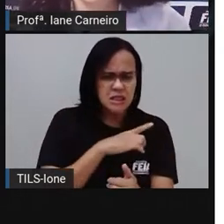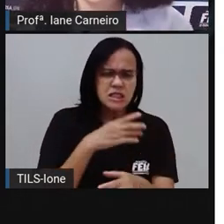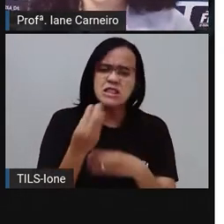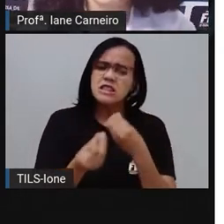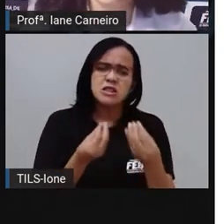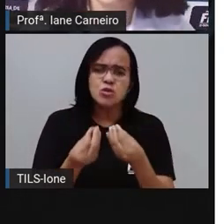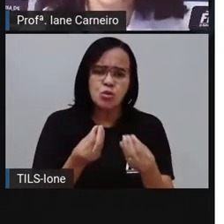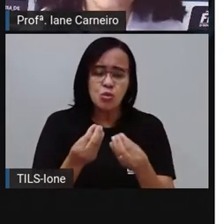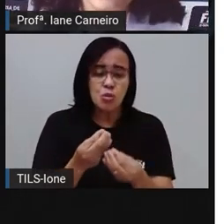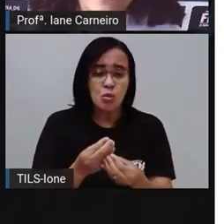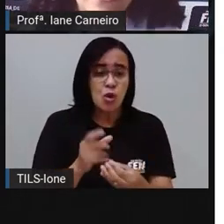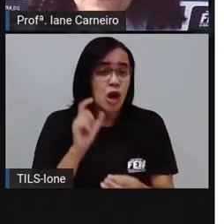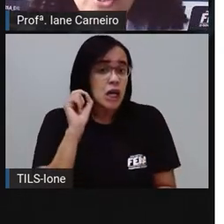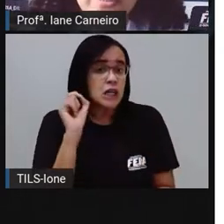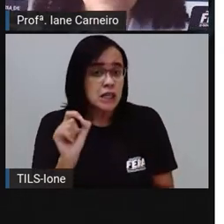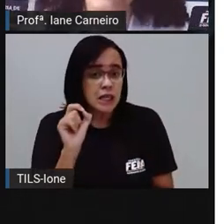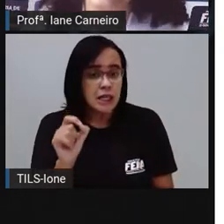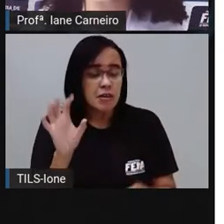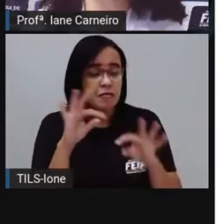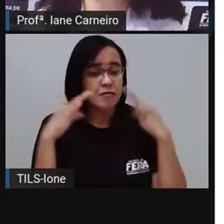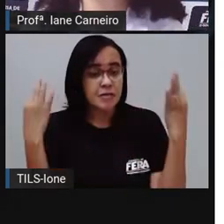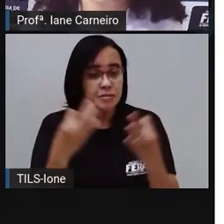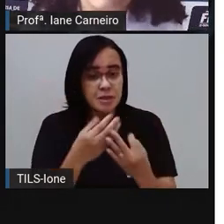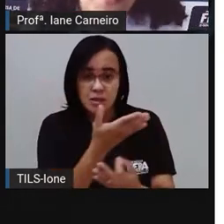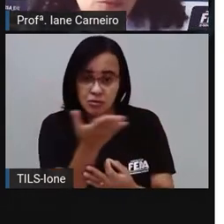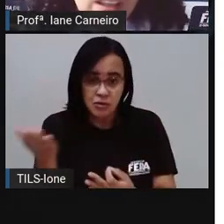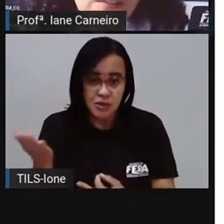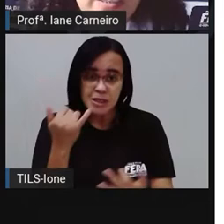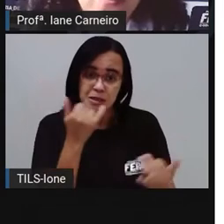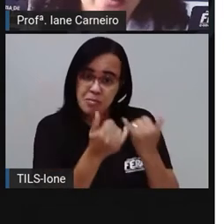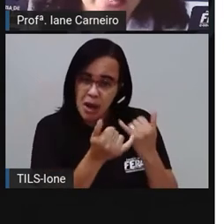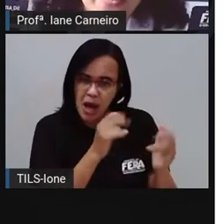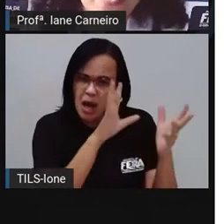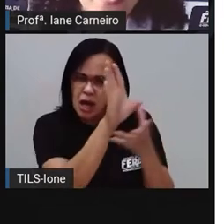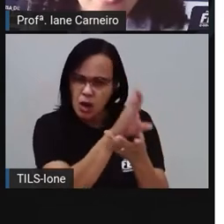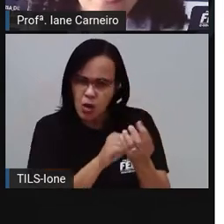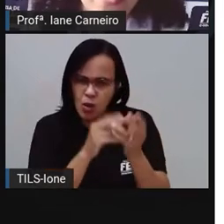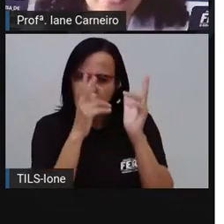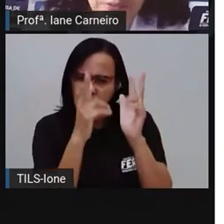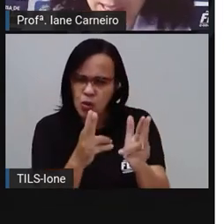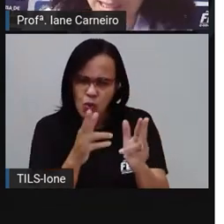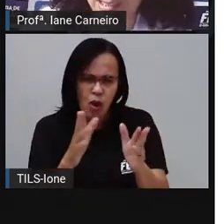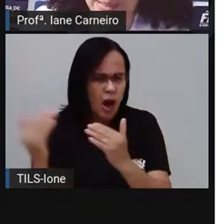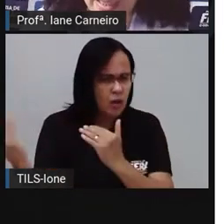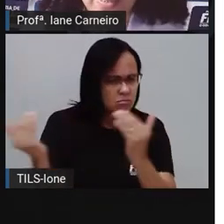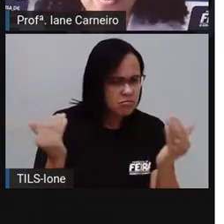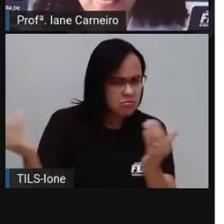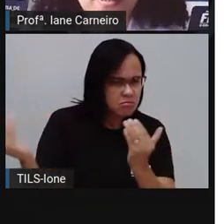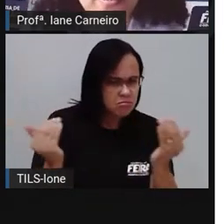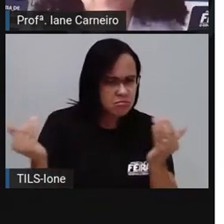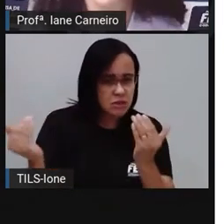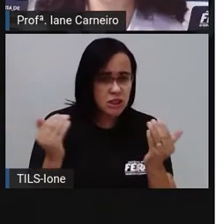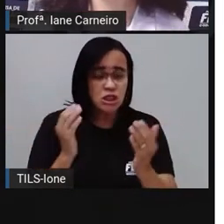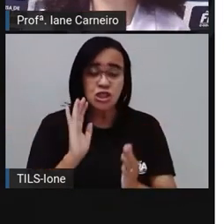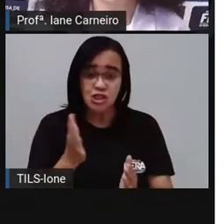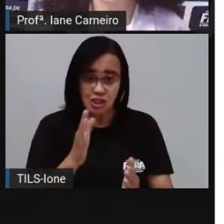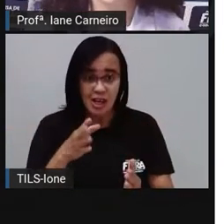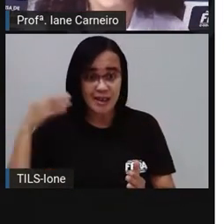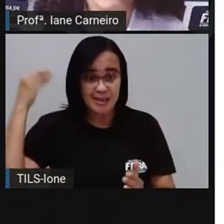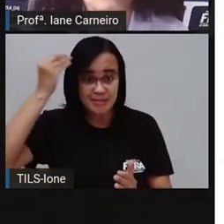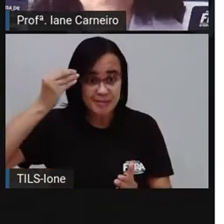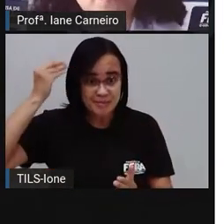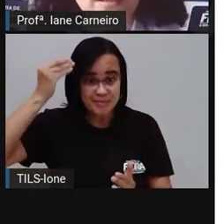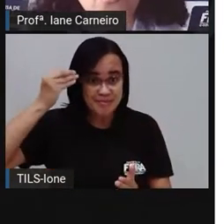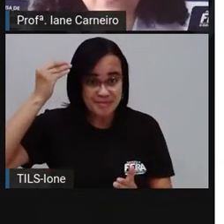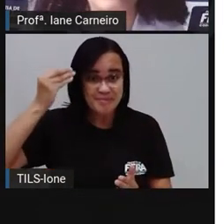Você já viu alguma foto aí antiga da família para ver com quem você se parece? Já fez essa experiência? Que tal fazer aí